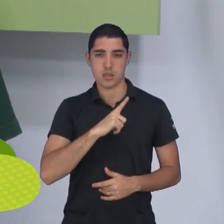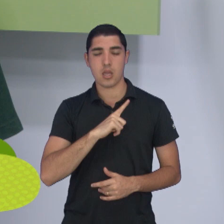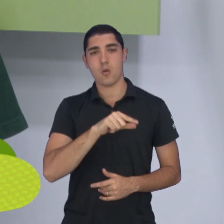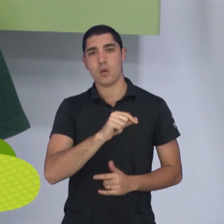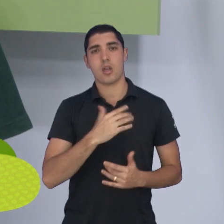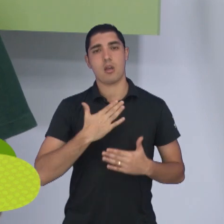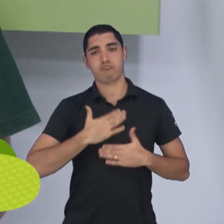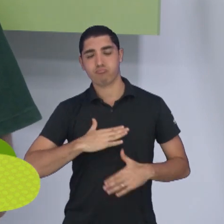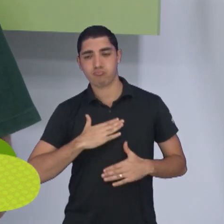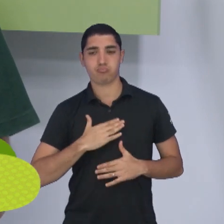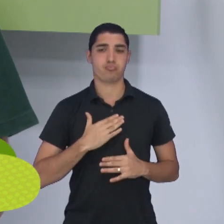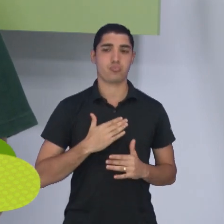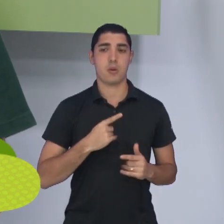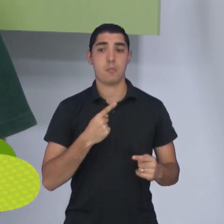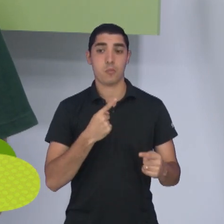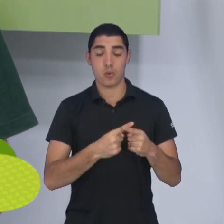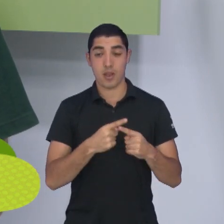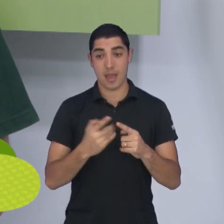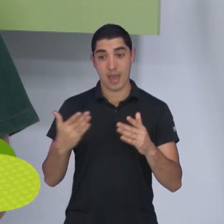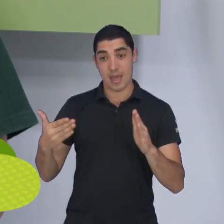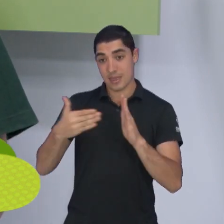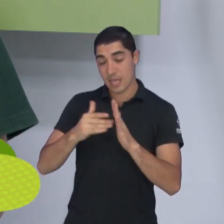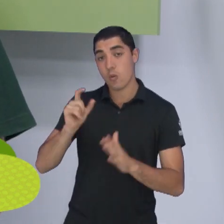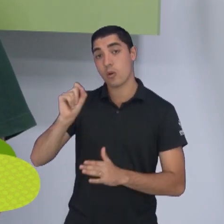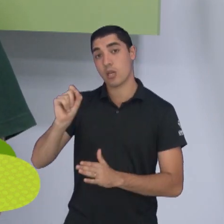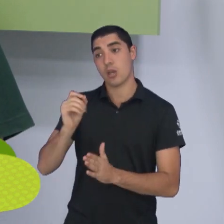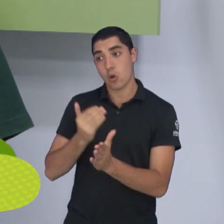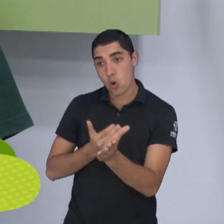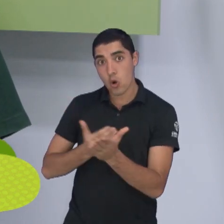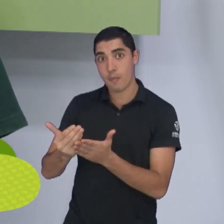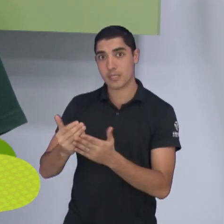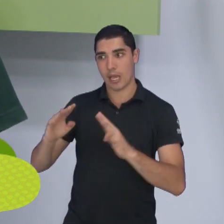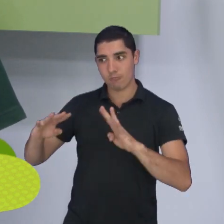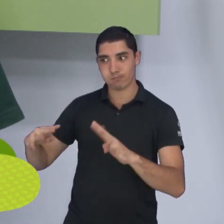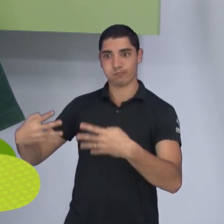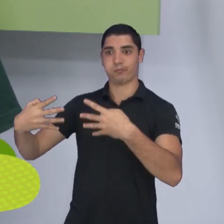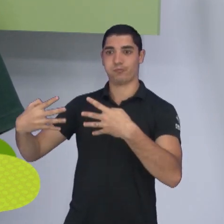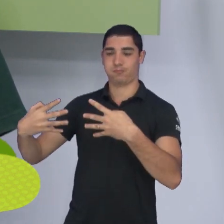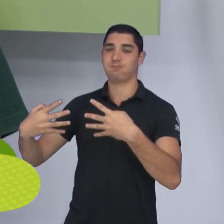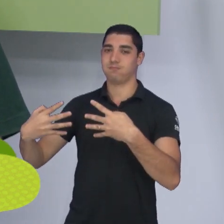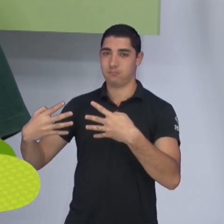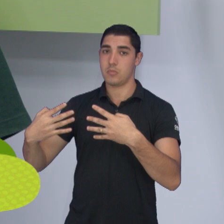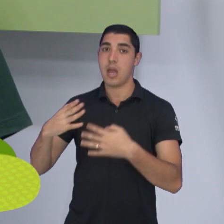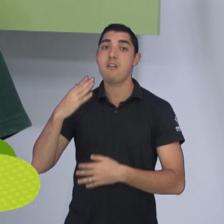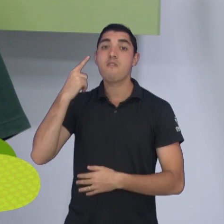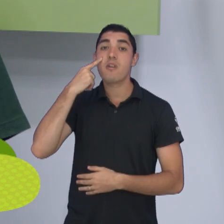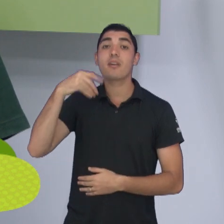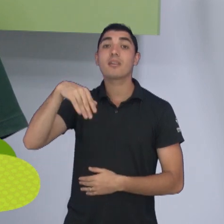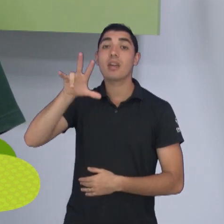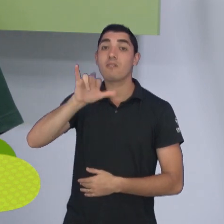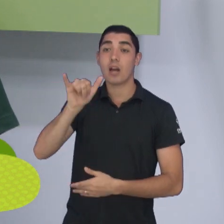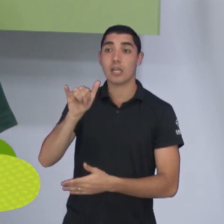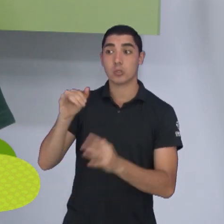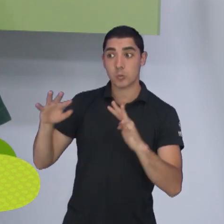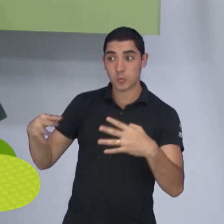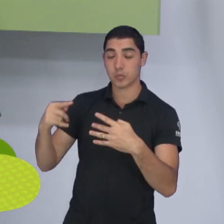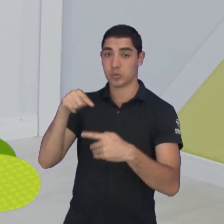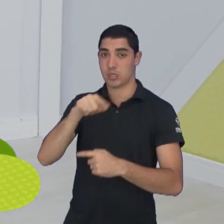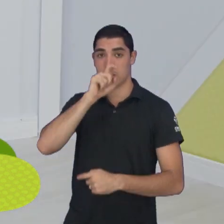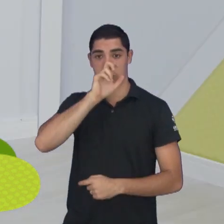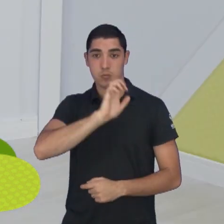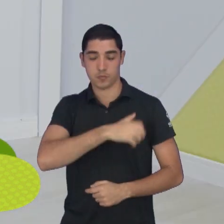final para o campeonato. até a chegada do mata-mata e aí ver quem vai ser o adversário das quartas de final.